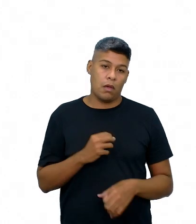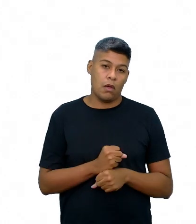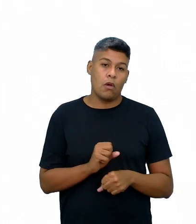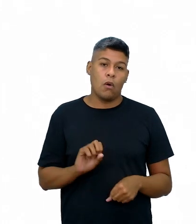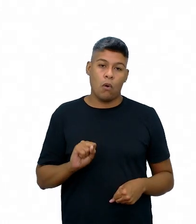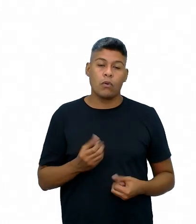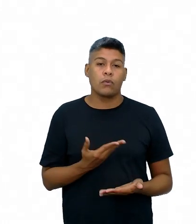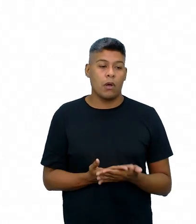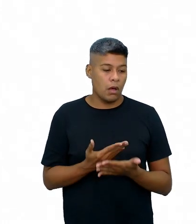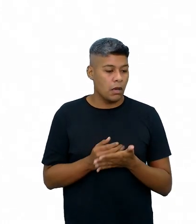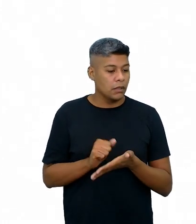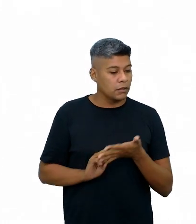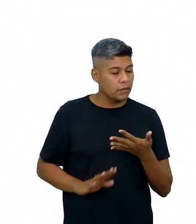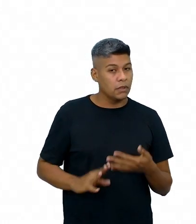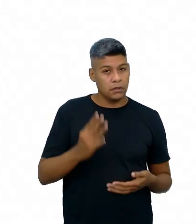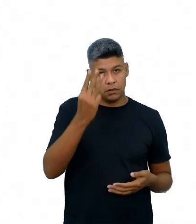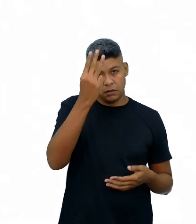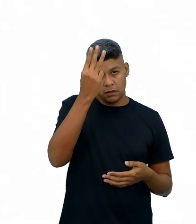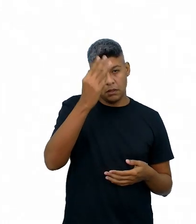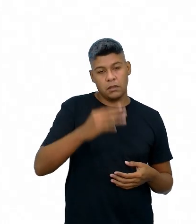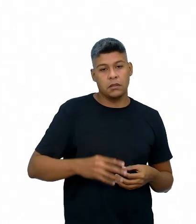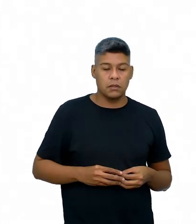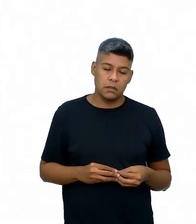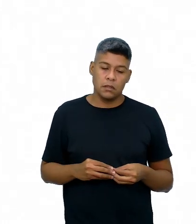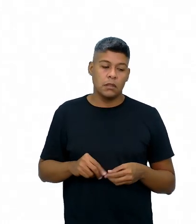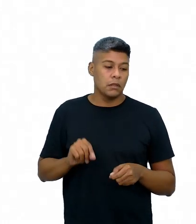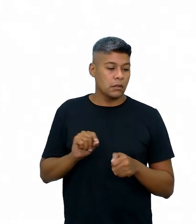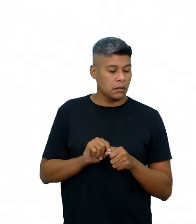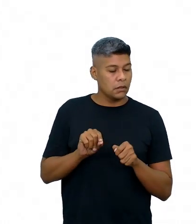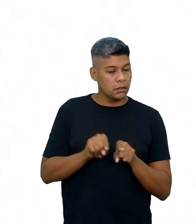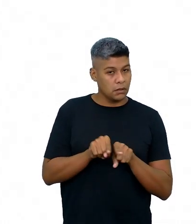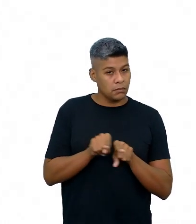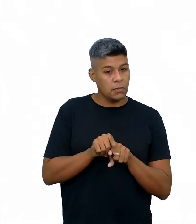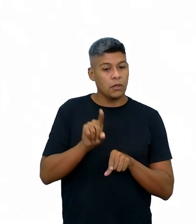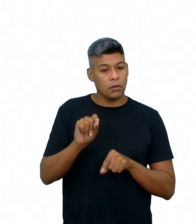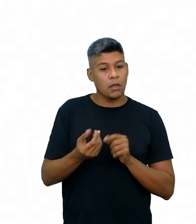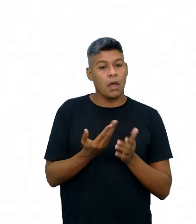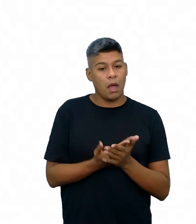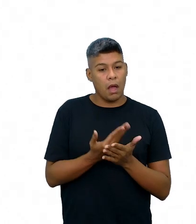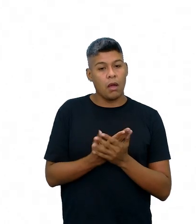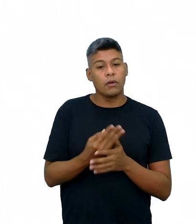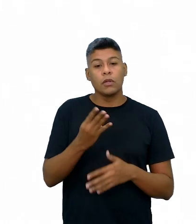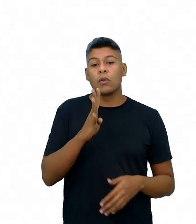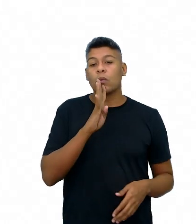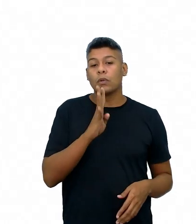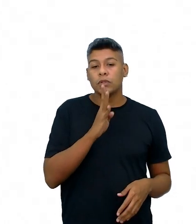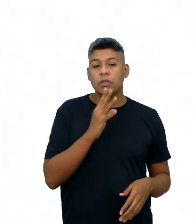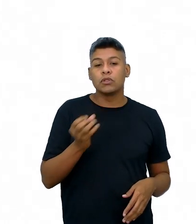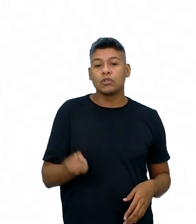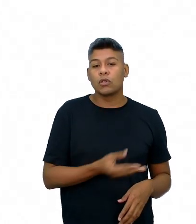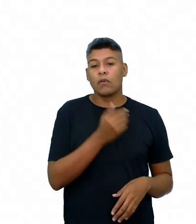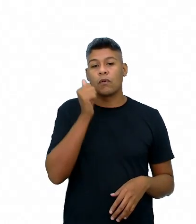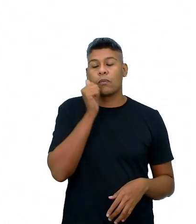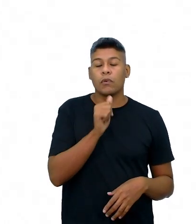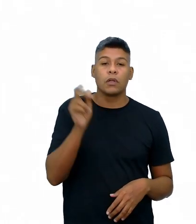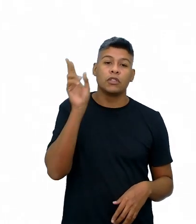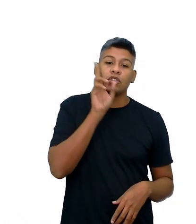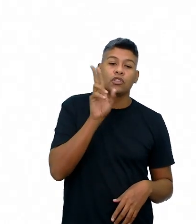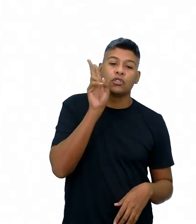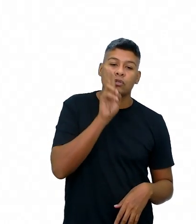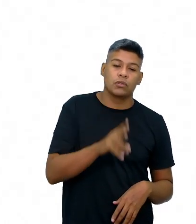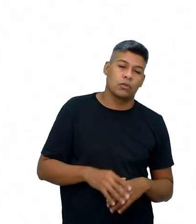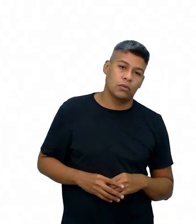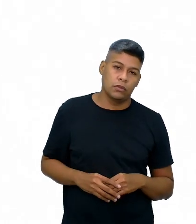sequência de atividades 3 e, em destaque, aula 3, Conhecendo as Novas Mulheres na História.